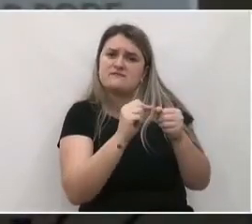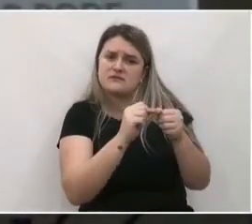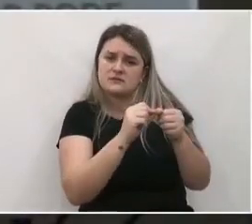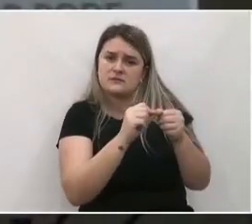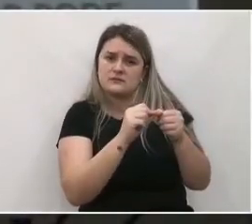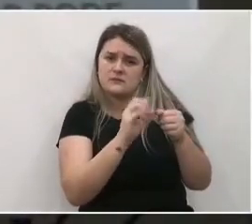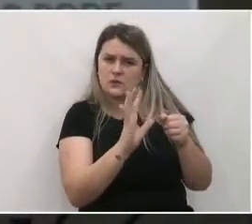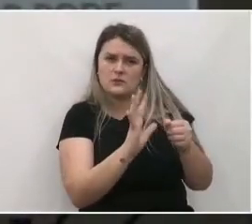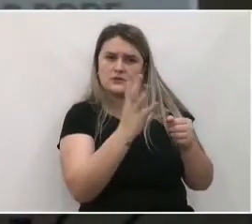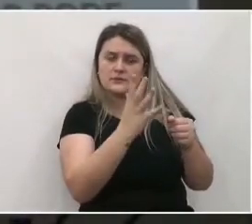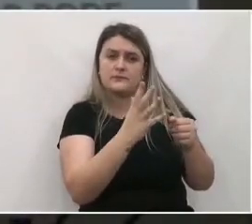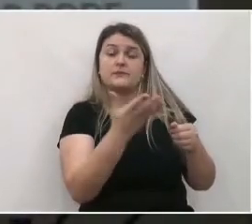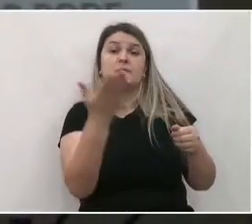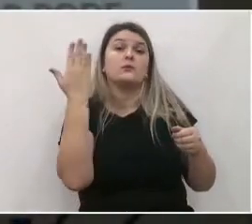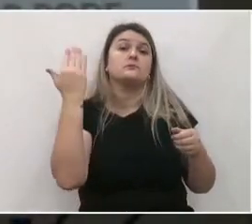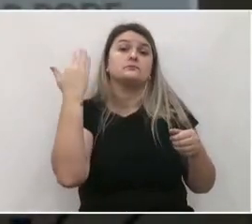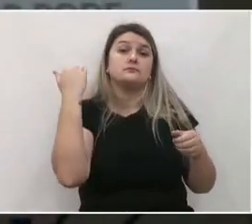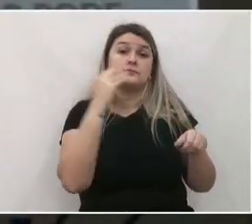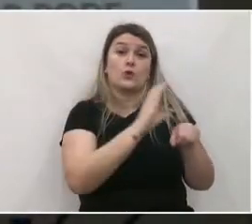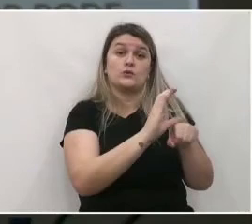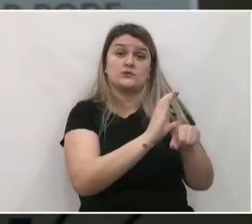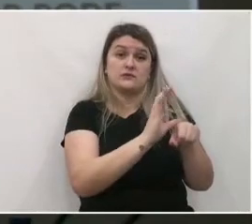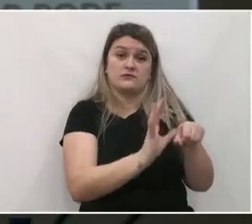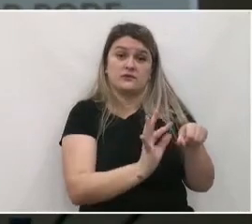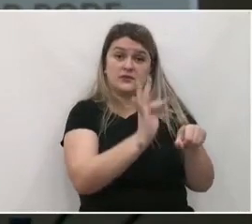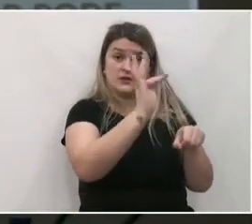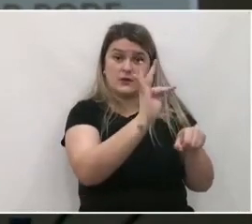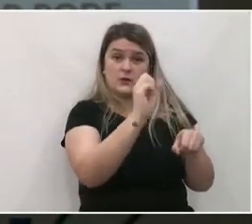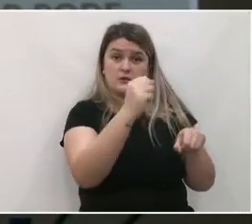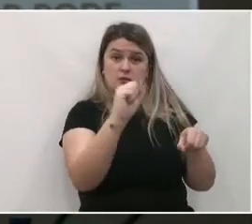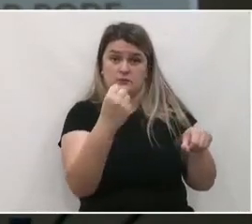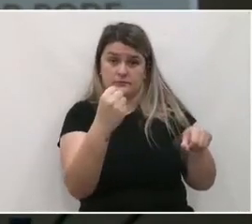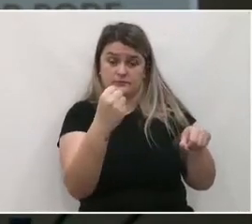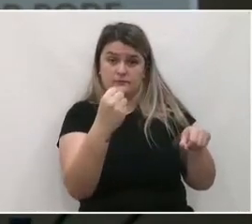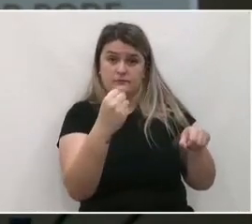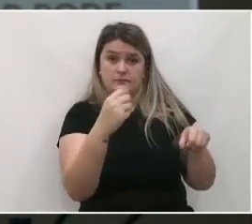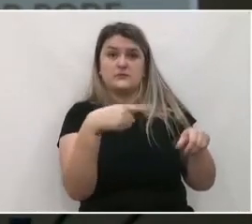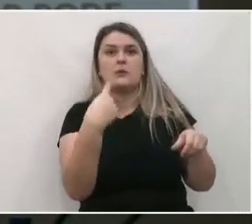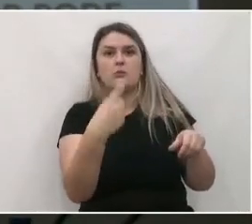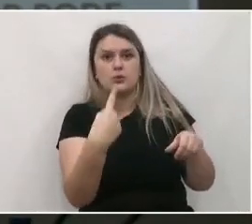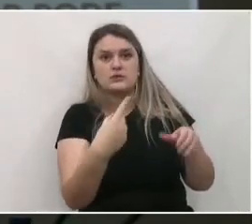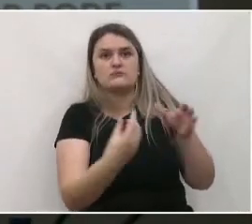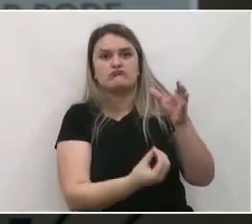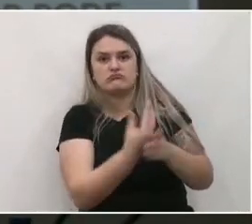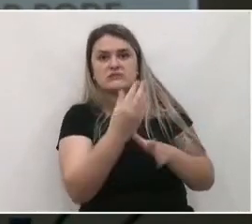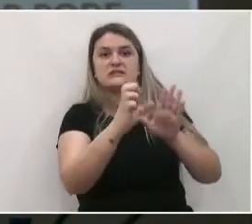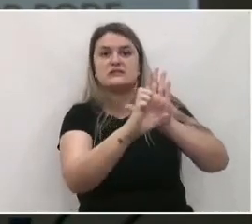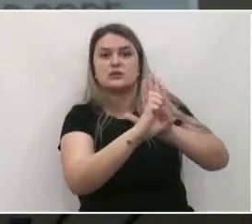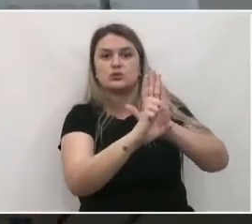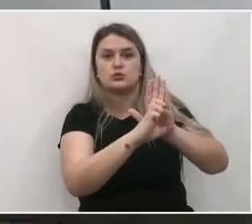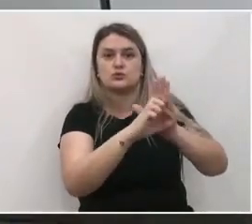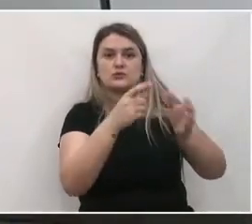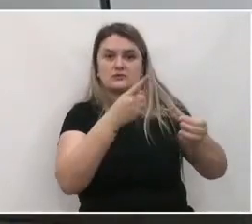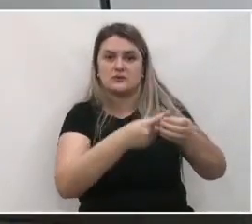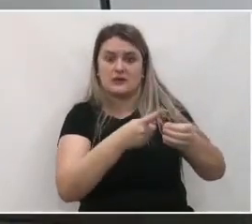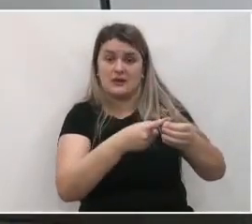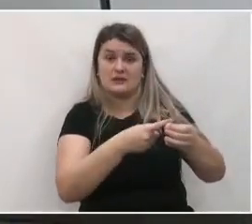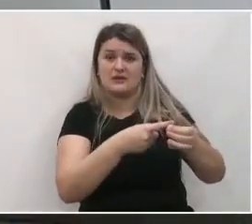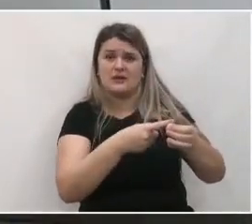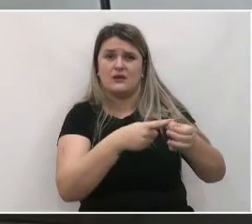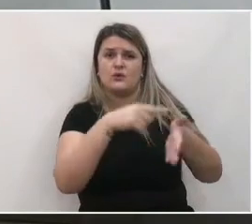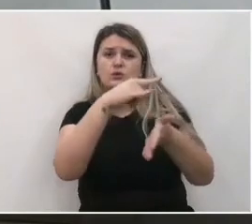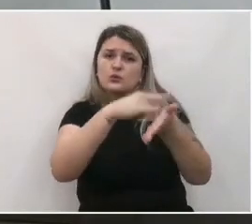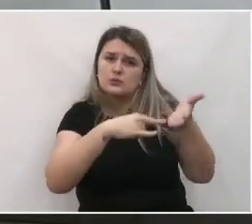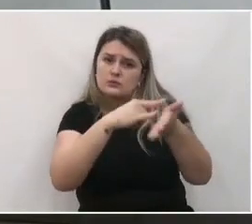Desde a Constituição de 88, e especialmente com o Estatuto da Cidade, os planos diretores